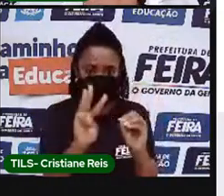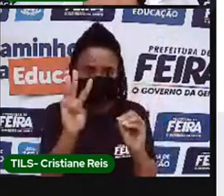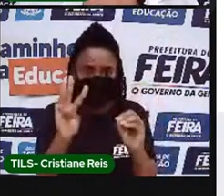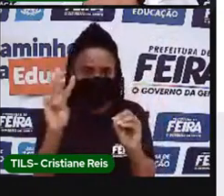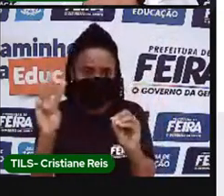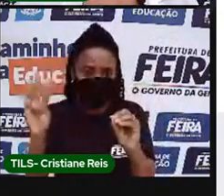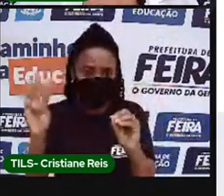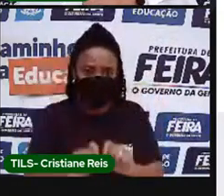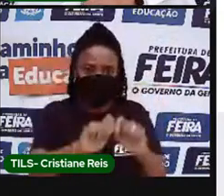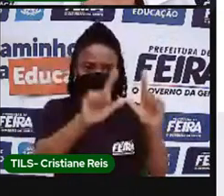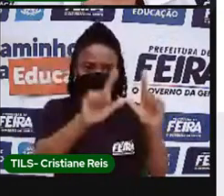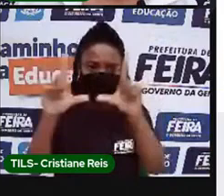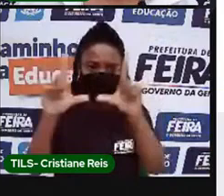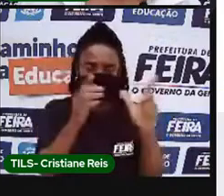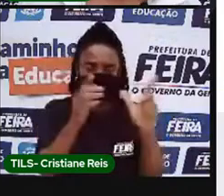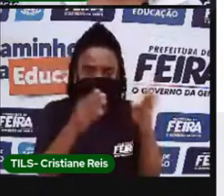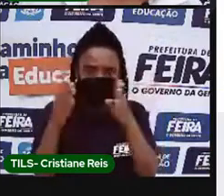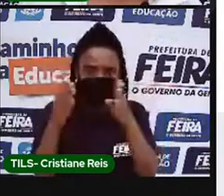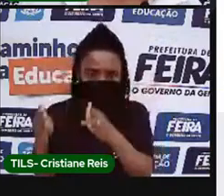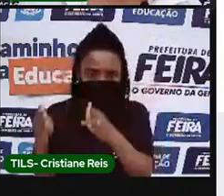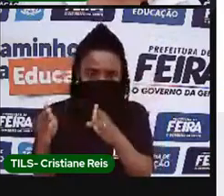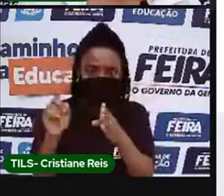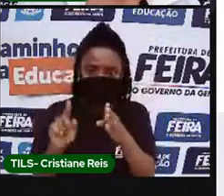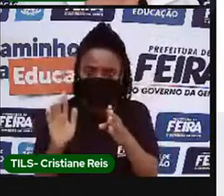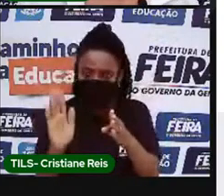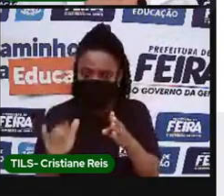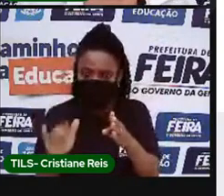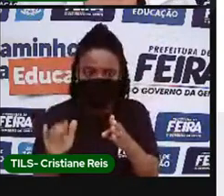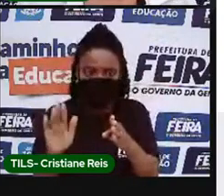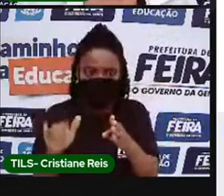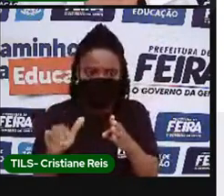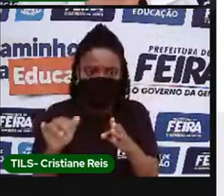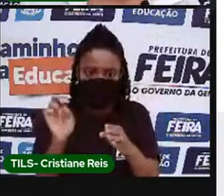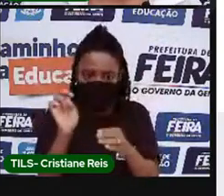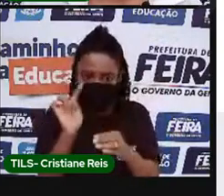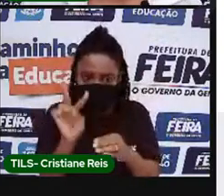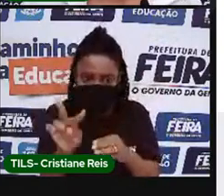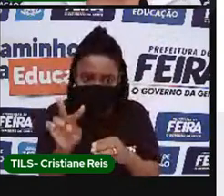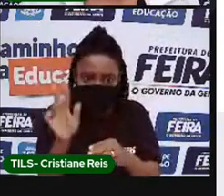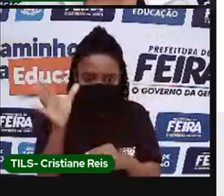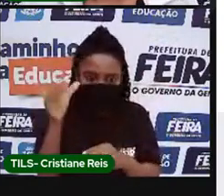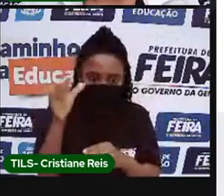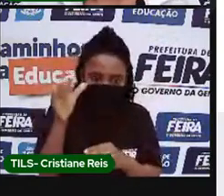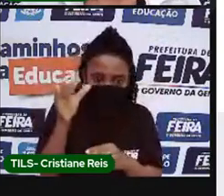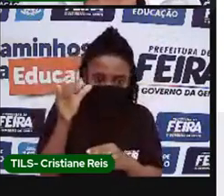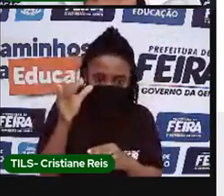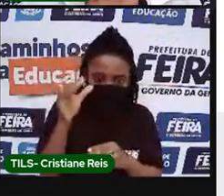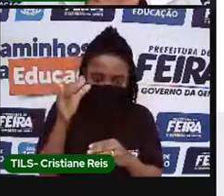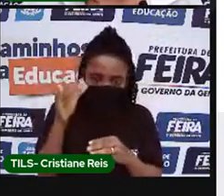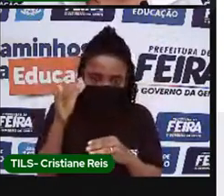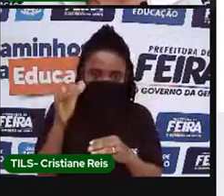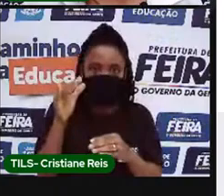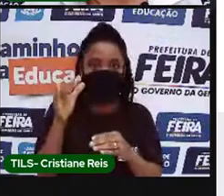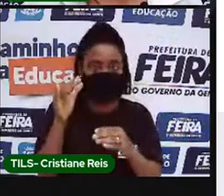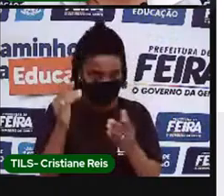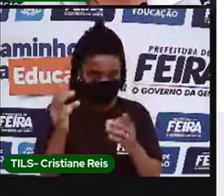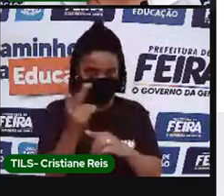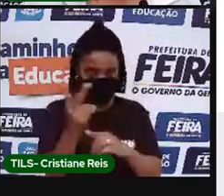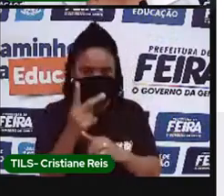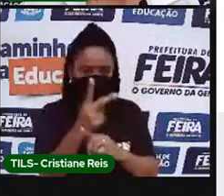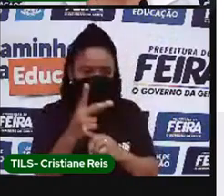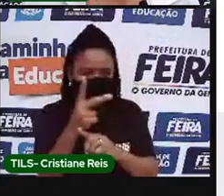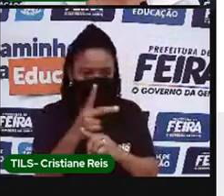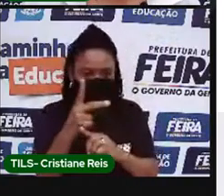Aqui você tem o comando explorar e você pode, por aqui, explorar aquilo que é do seu